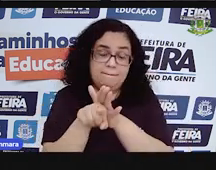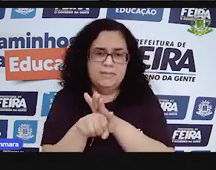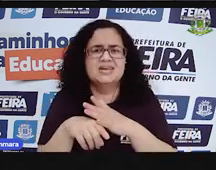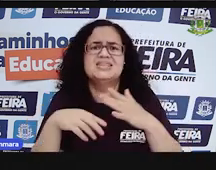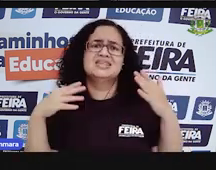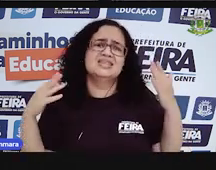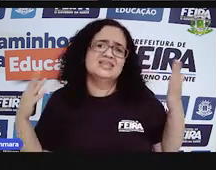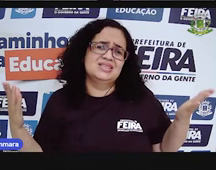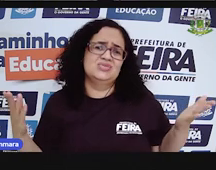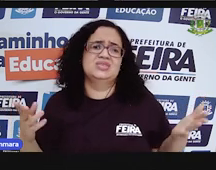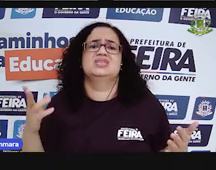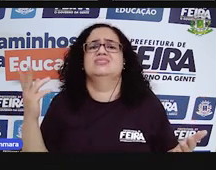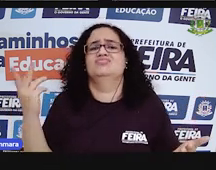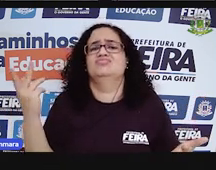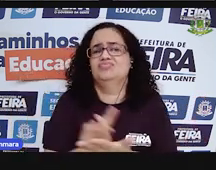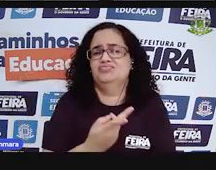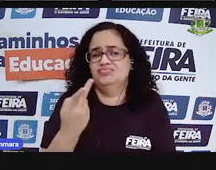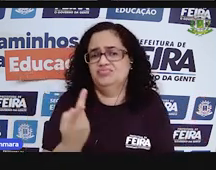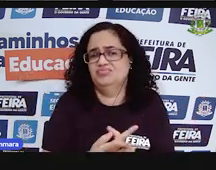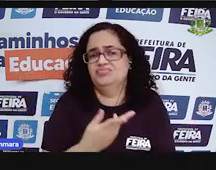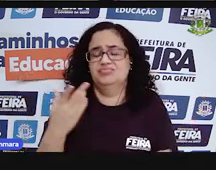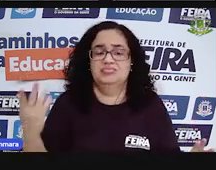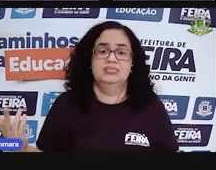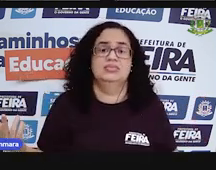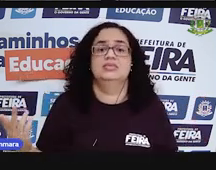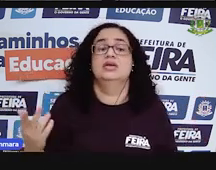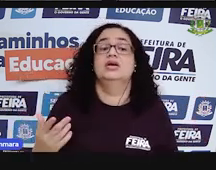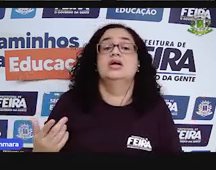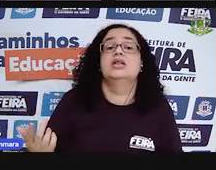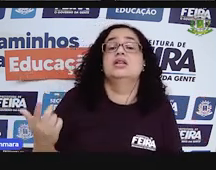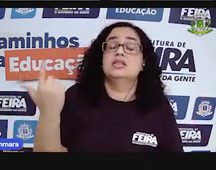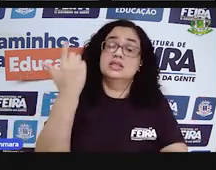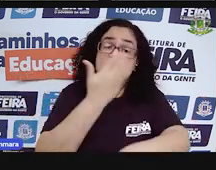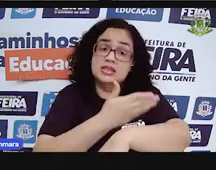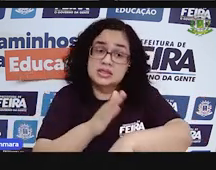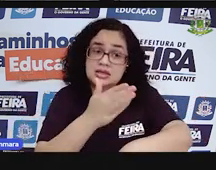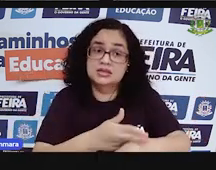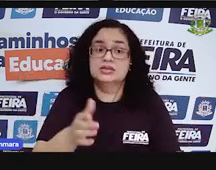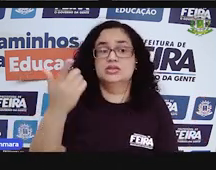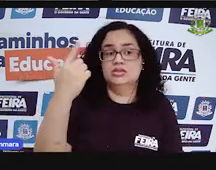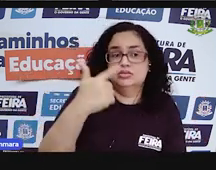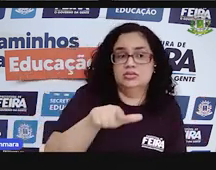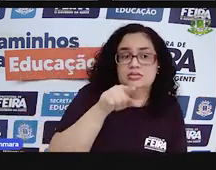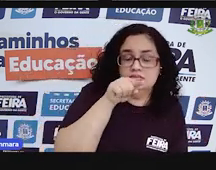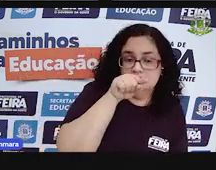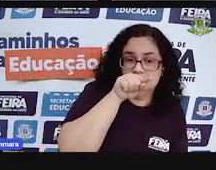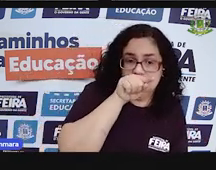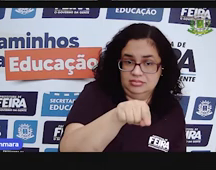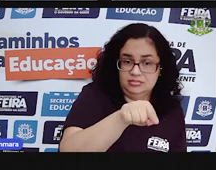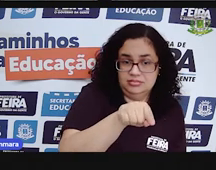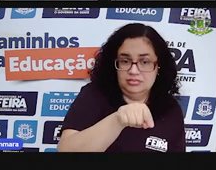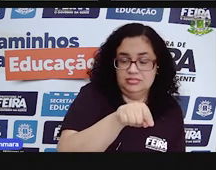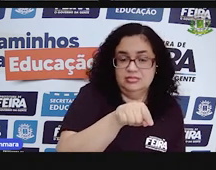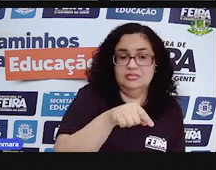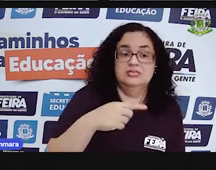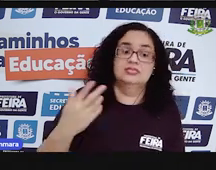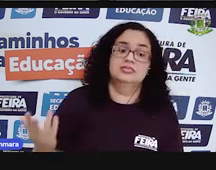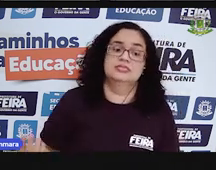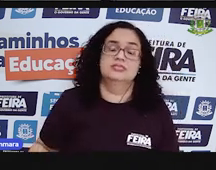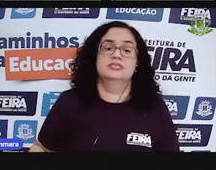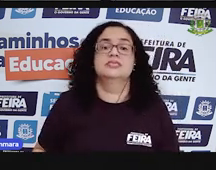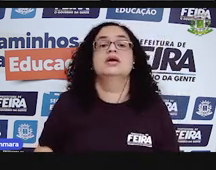Se você errar, ele vai dizer que você errou e vai pedir para você tentar de novo. Eu vou clicar, ó, no meu aqui, ó. Ó,